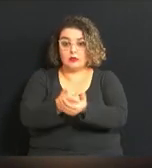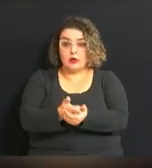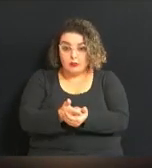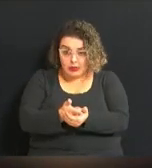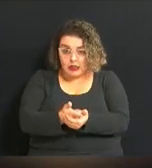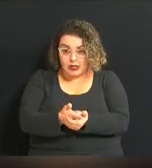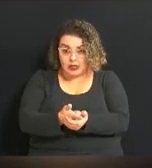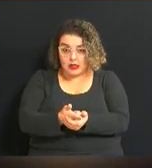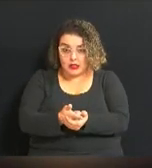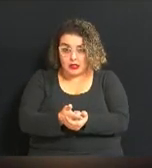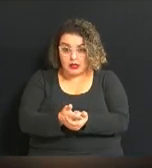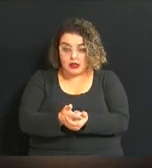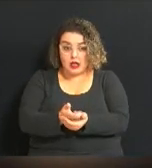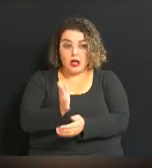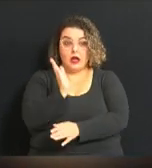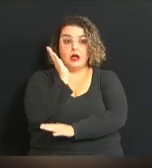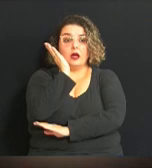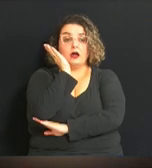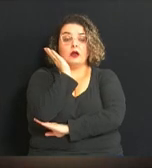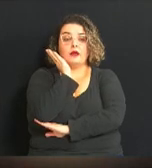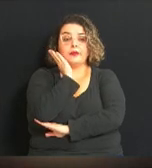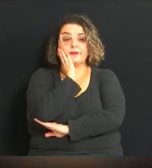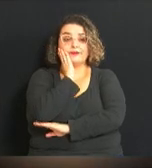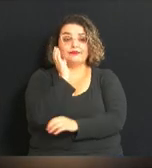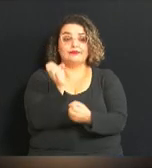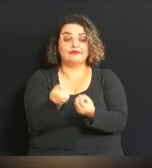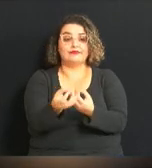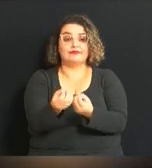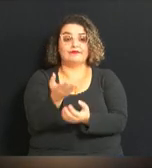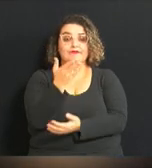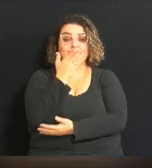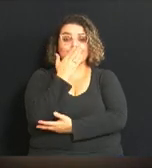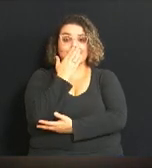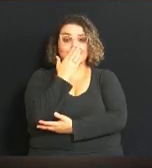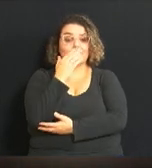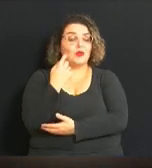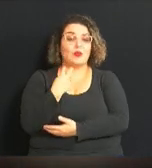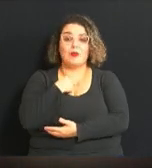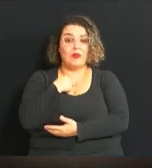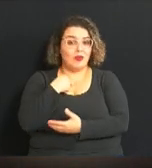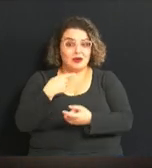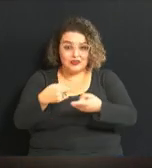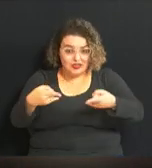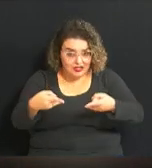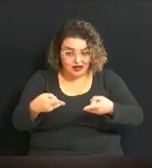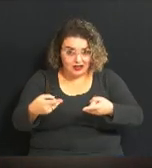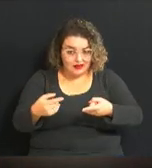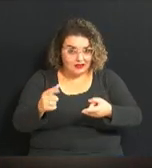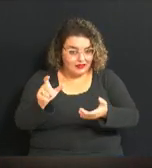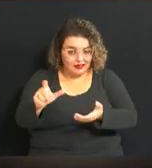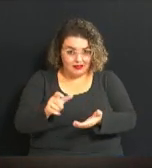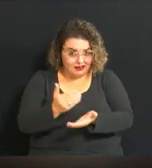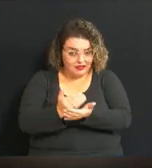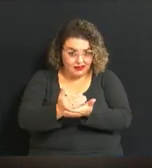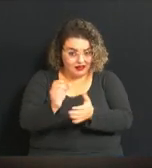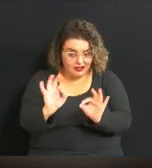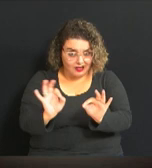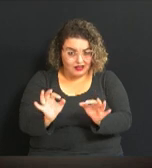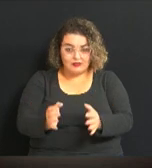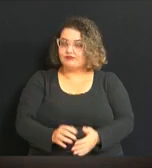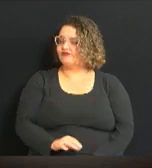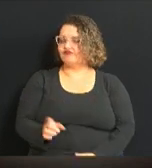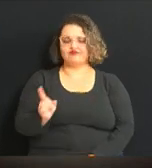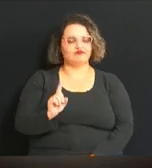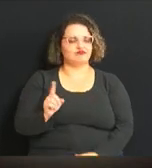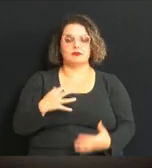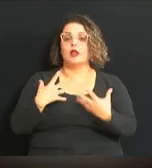tem essa informação. Então, se tiver em local visível, dentro até do princípio da transparência, que não